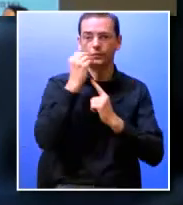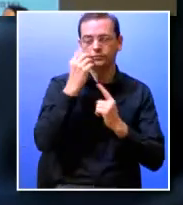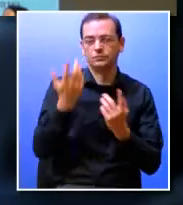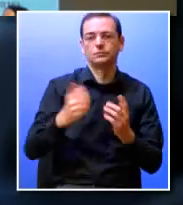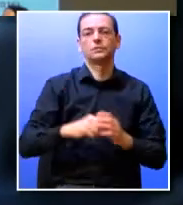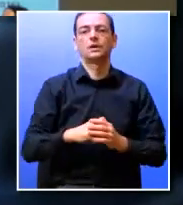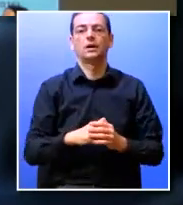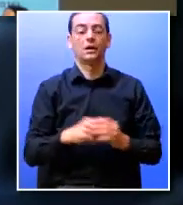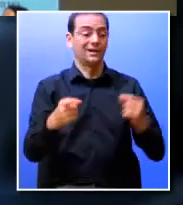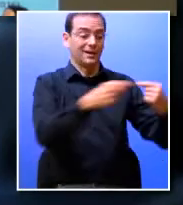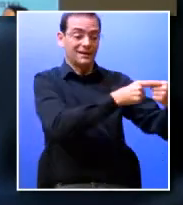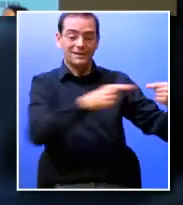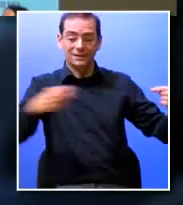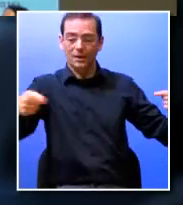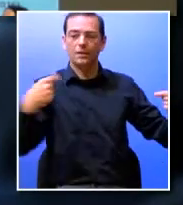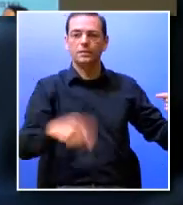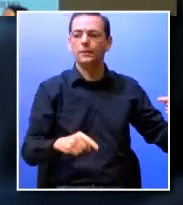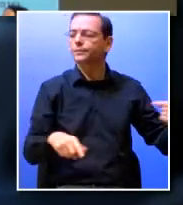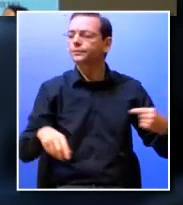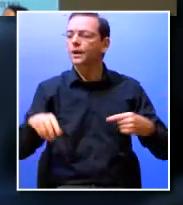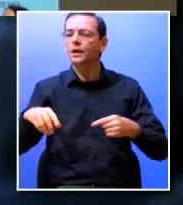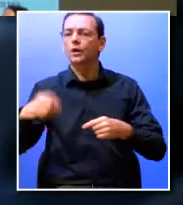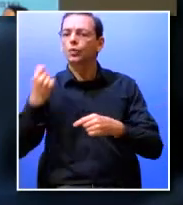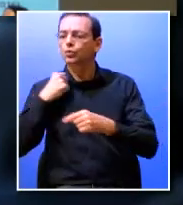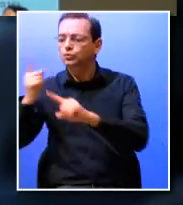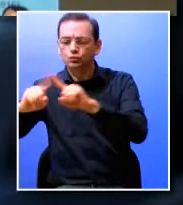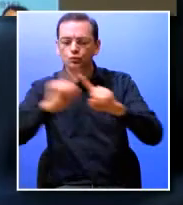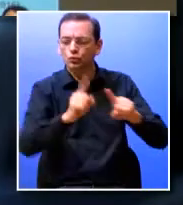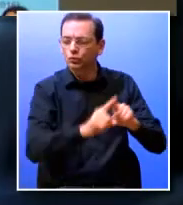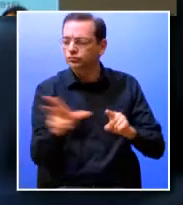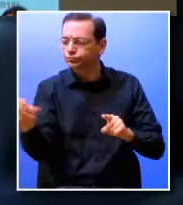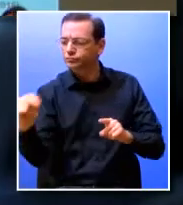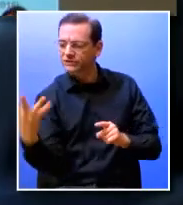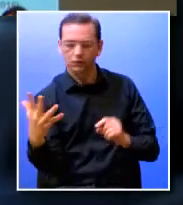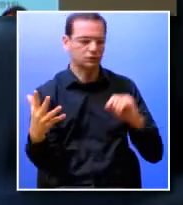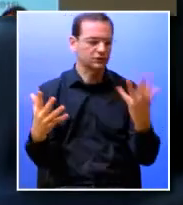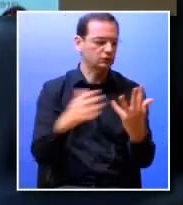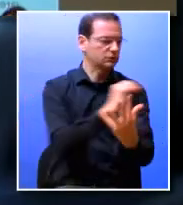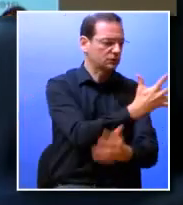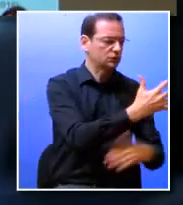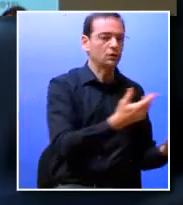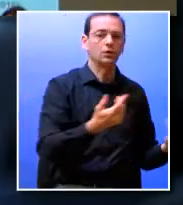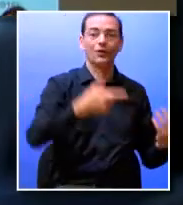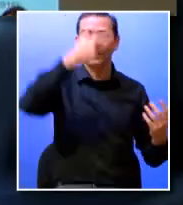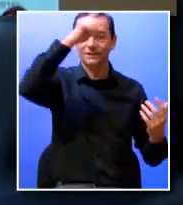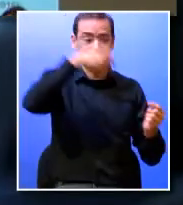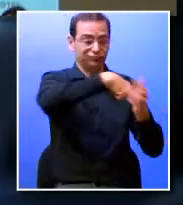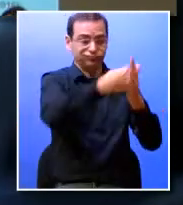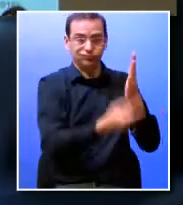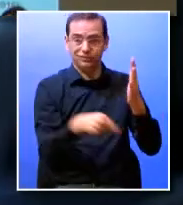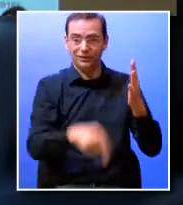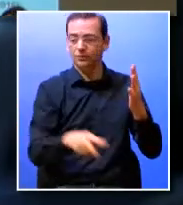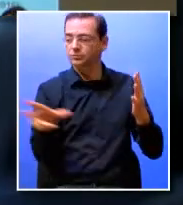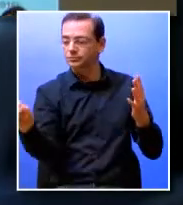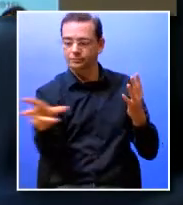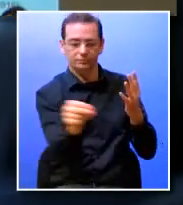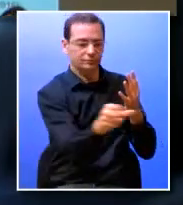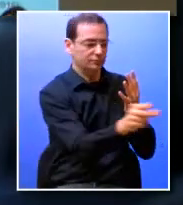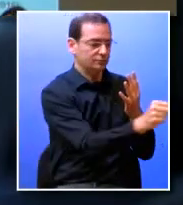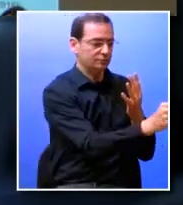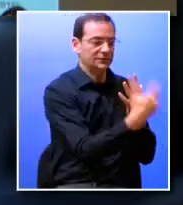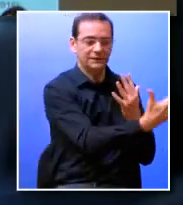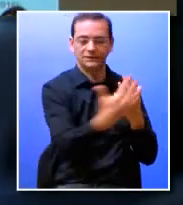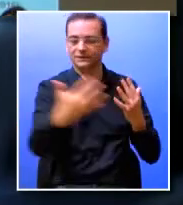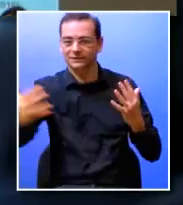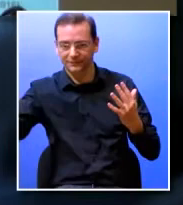são organizados em equipas multidisciplinares cinco estudantes um de cada licenciatura e temos diversas equipas a funcionar